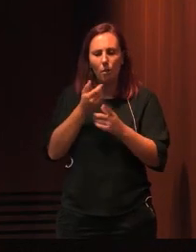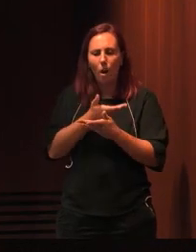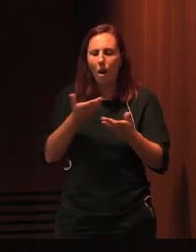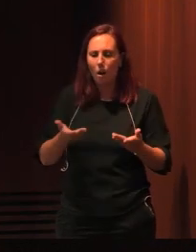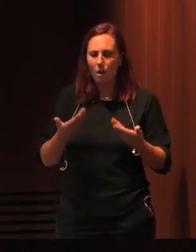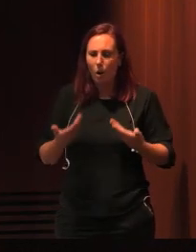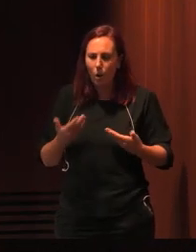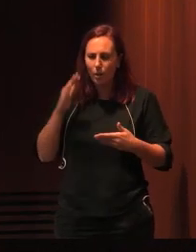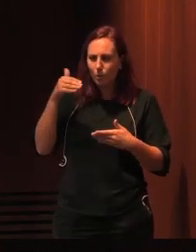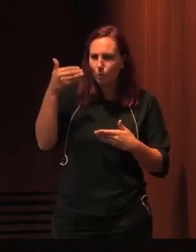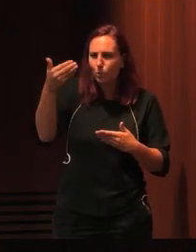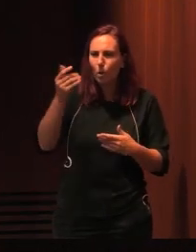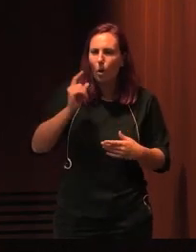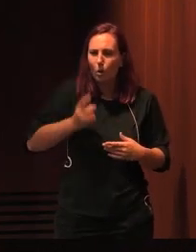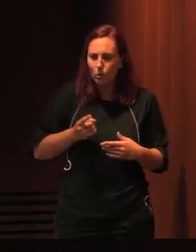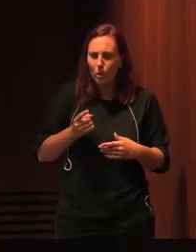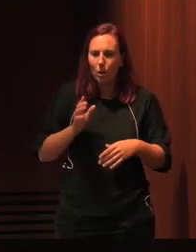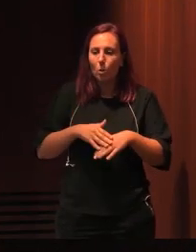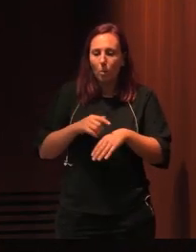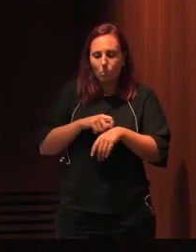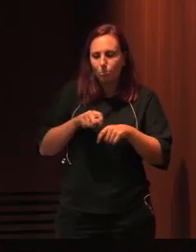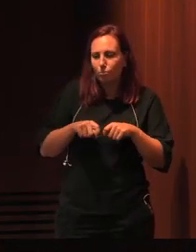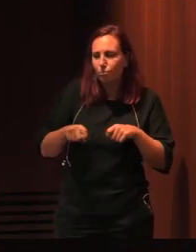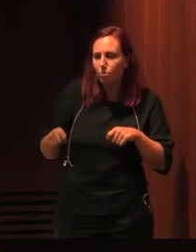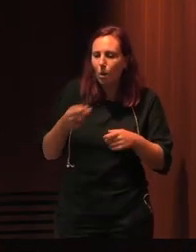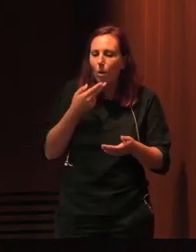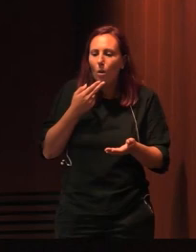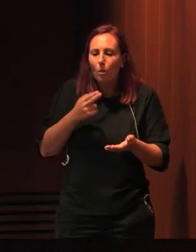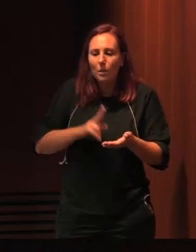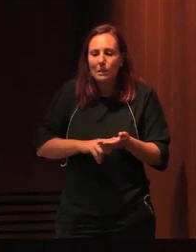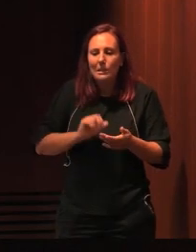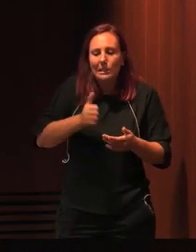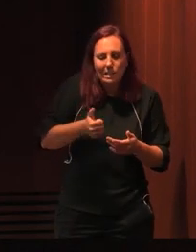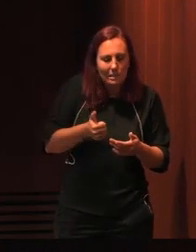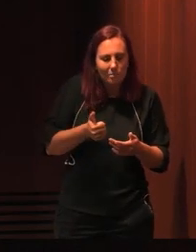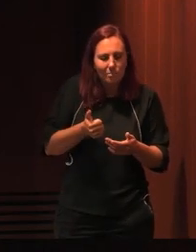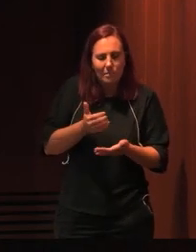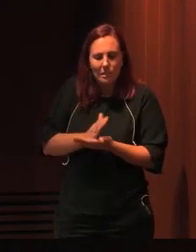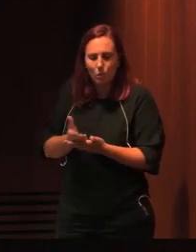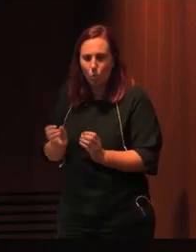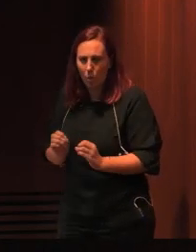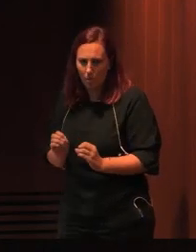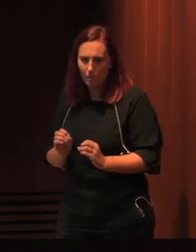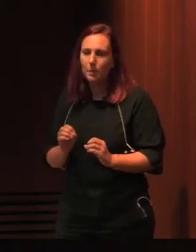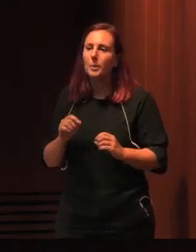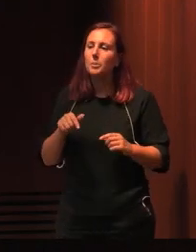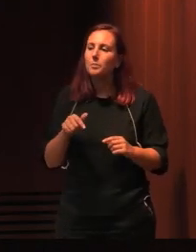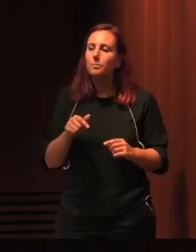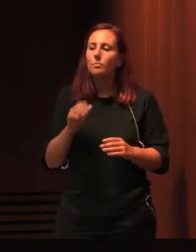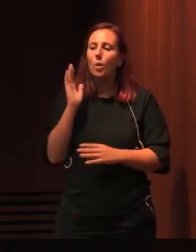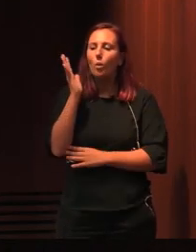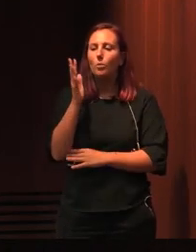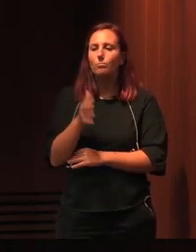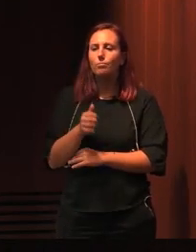presente e no futuro, num tempo em que o verdadeiramente certo é o incerto. Para este Fórum